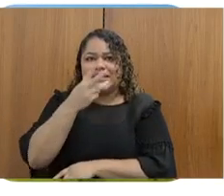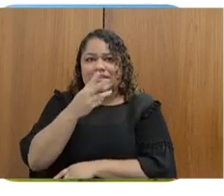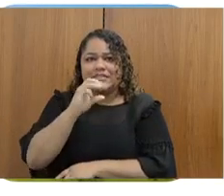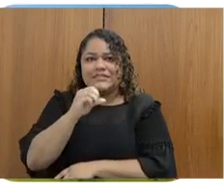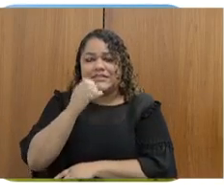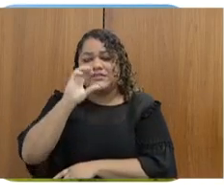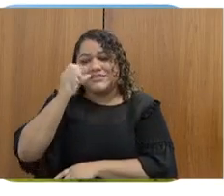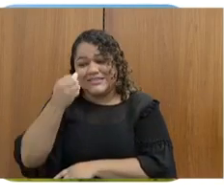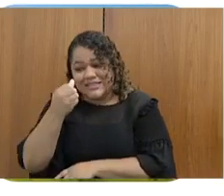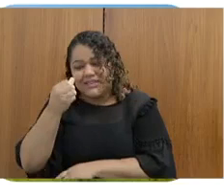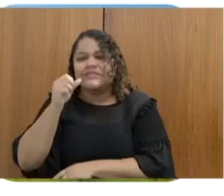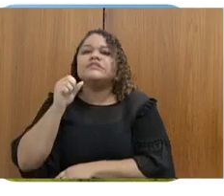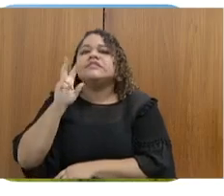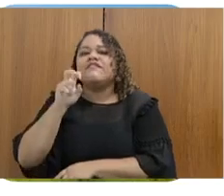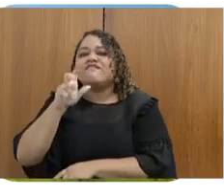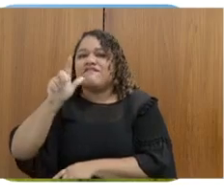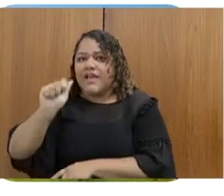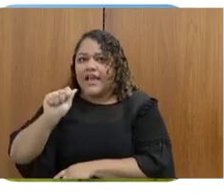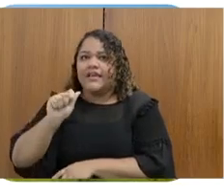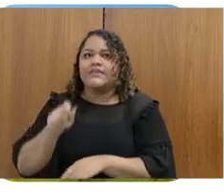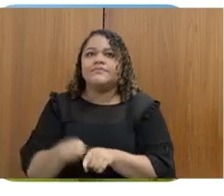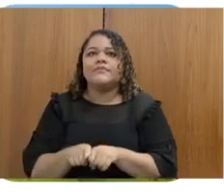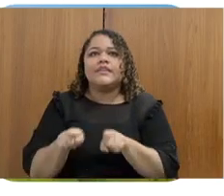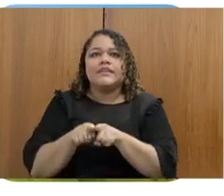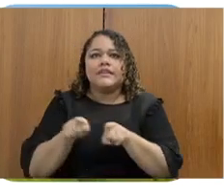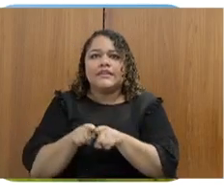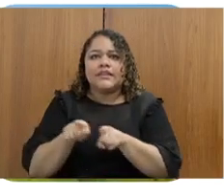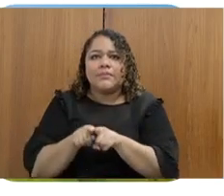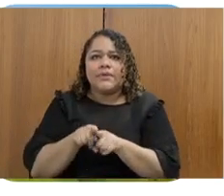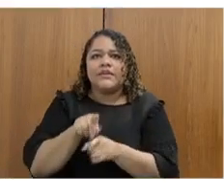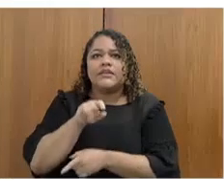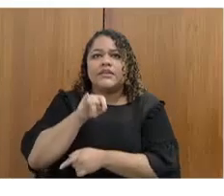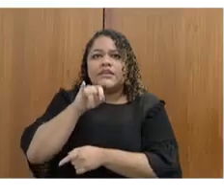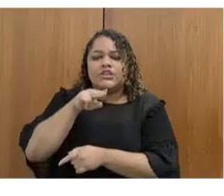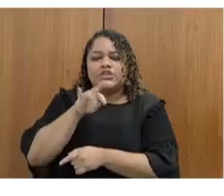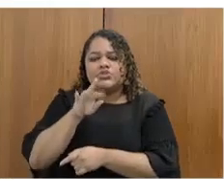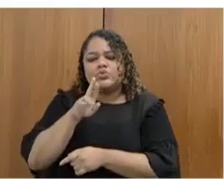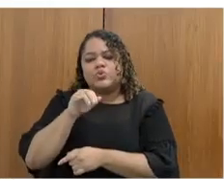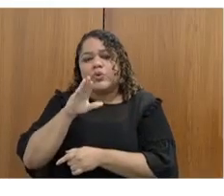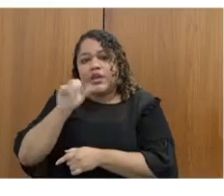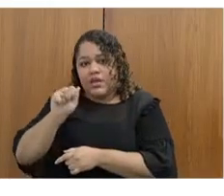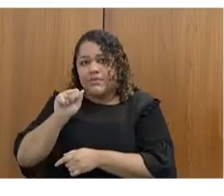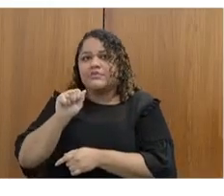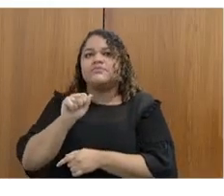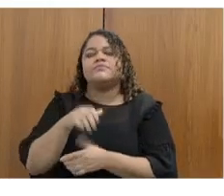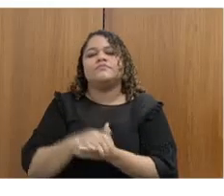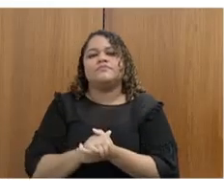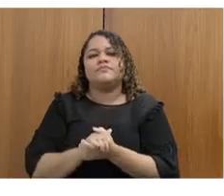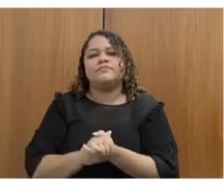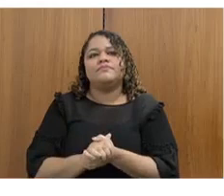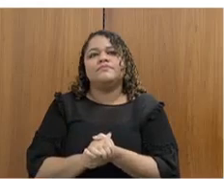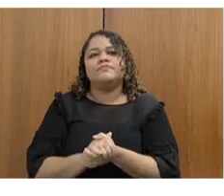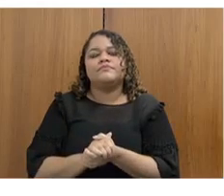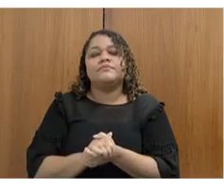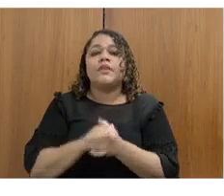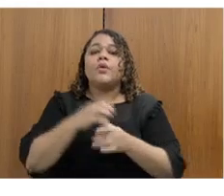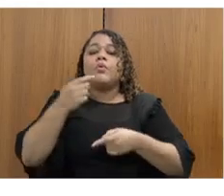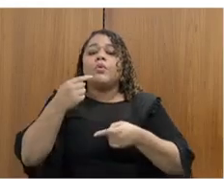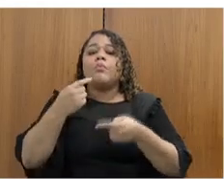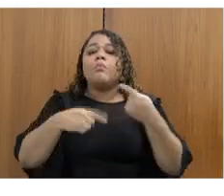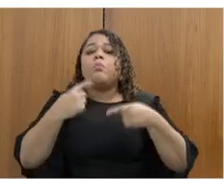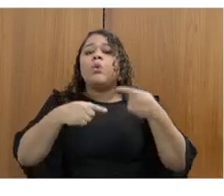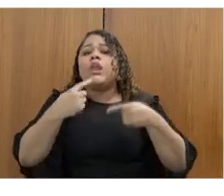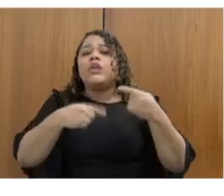a ser inaugurada, vai ser Turama, com 388 vagas. A política sobre drogas passa